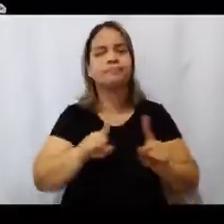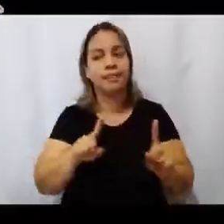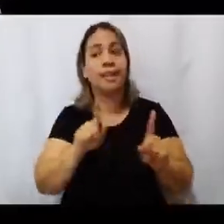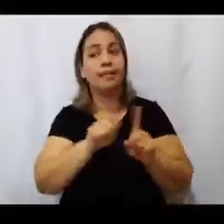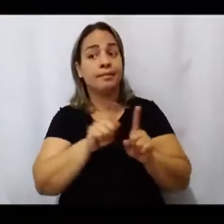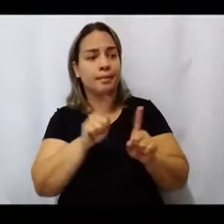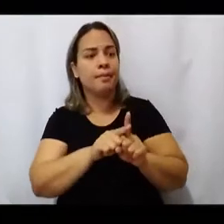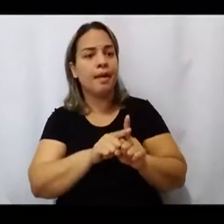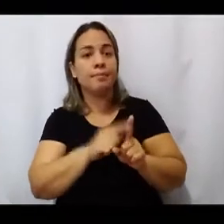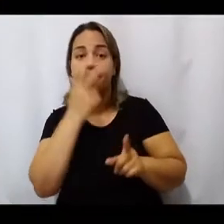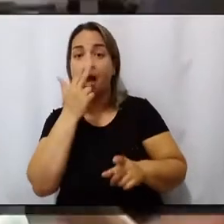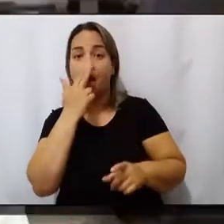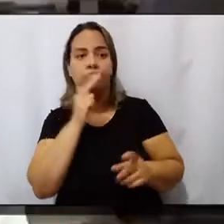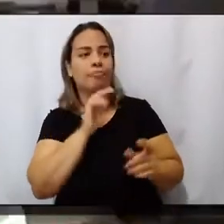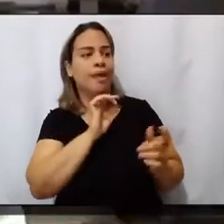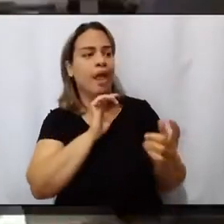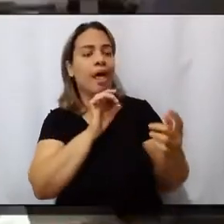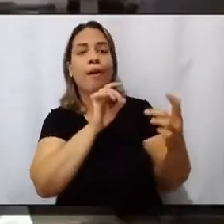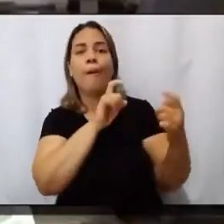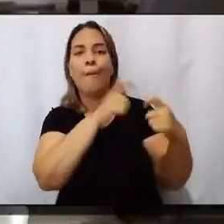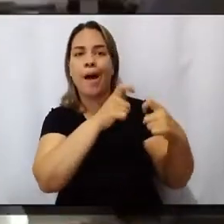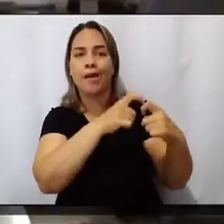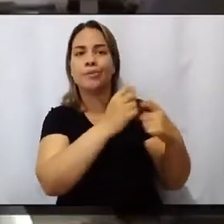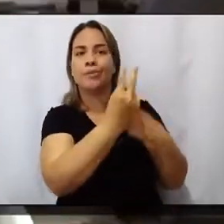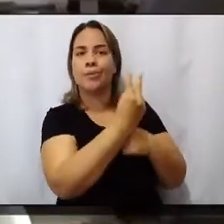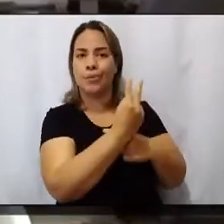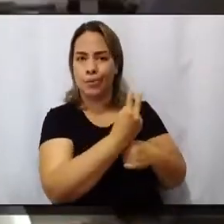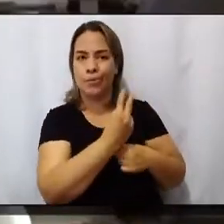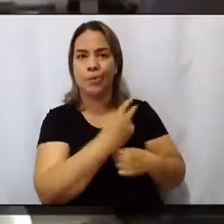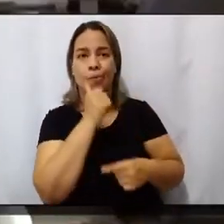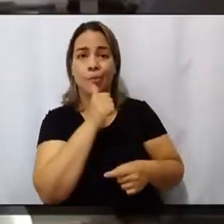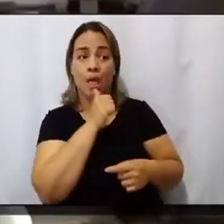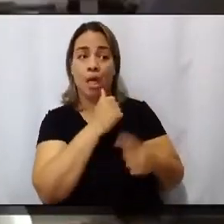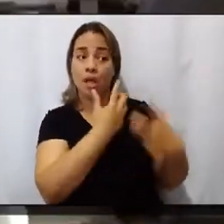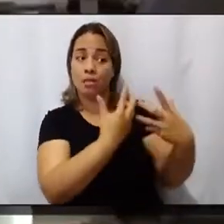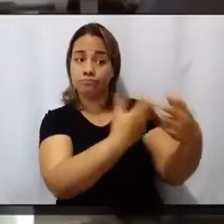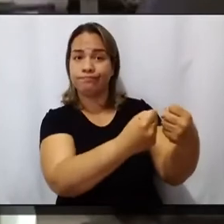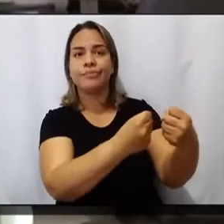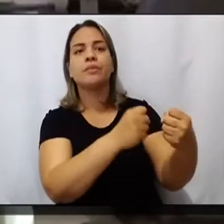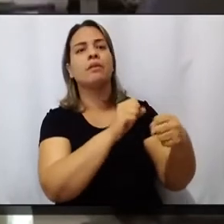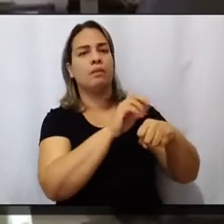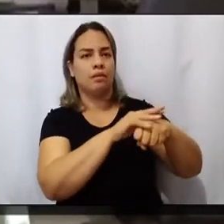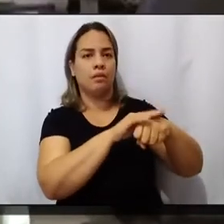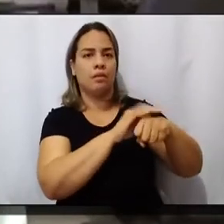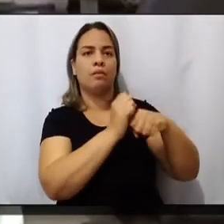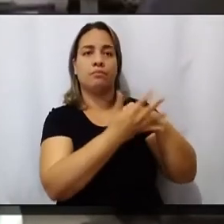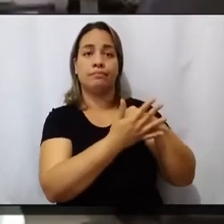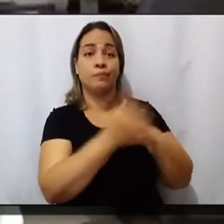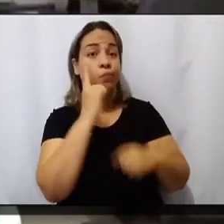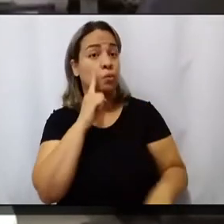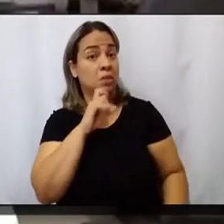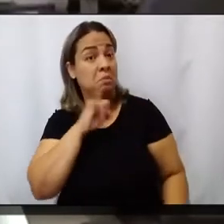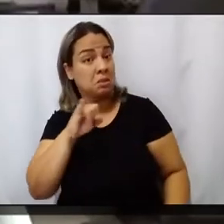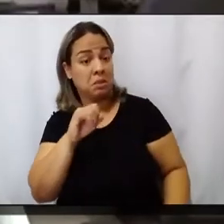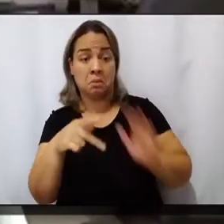ainda aparentemente contaminou o médico que a cuidou da segunda vez. A gente não tem certeza que ele pegou